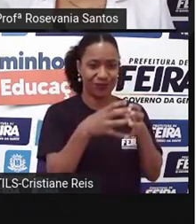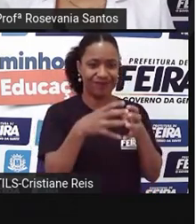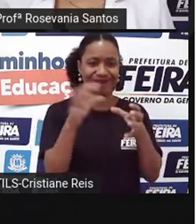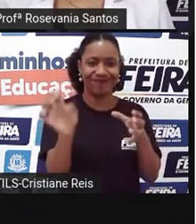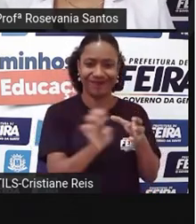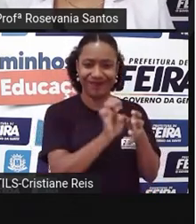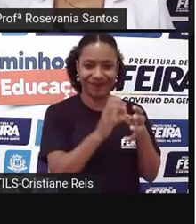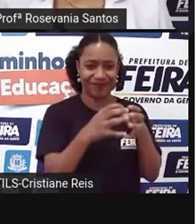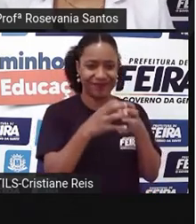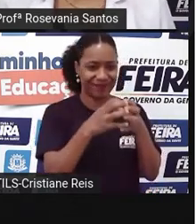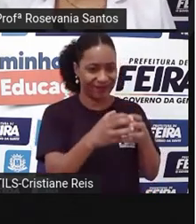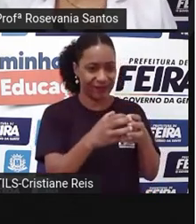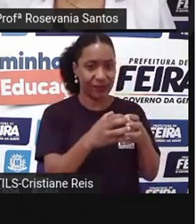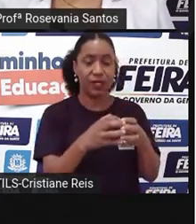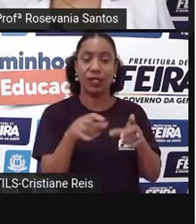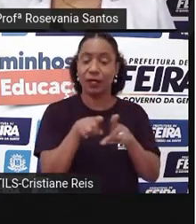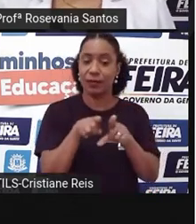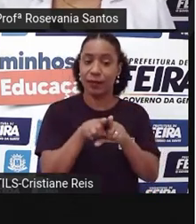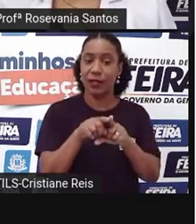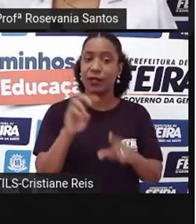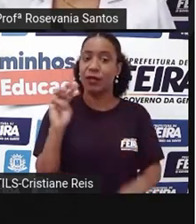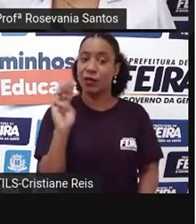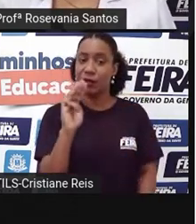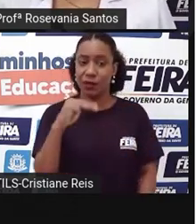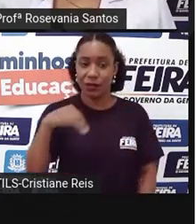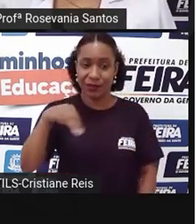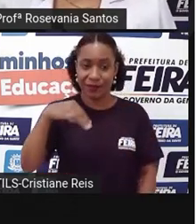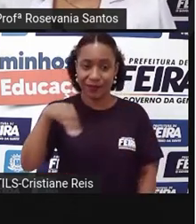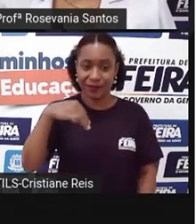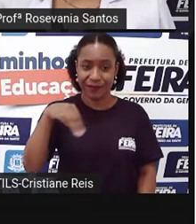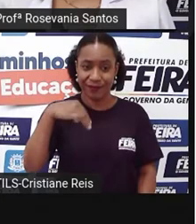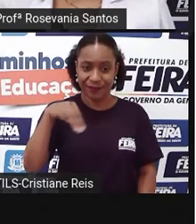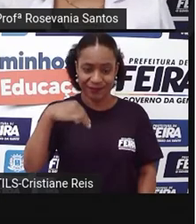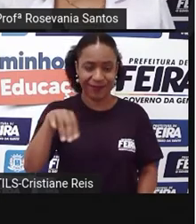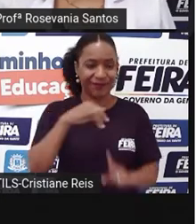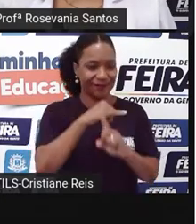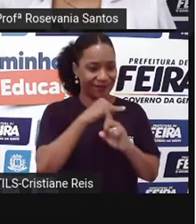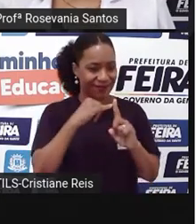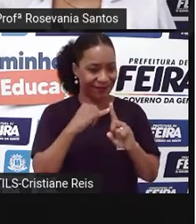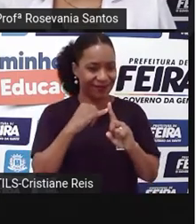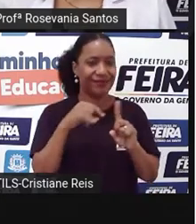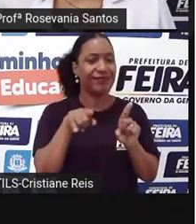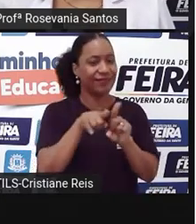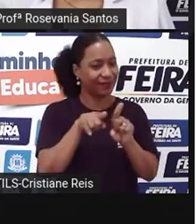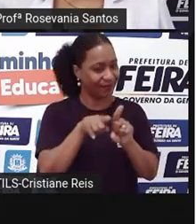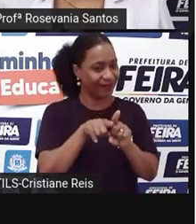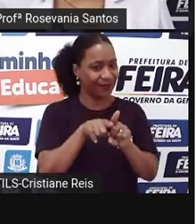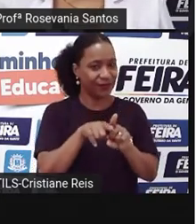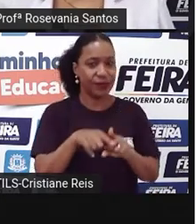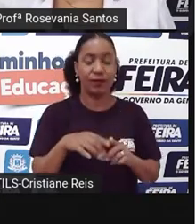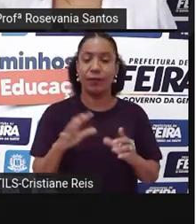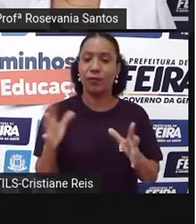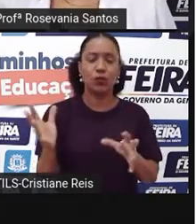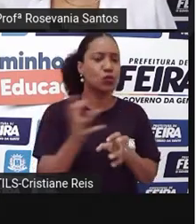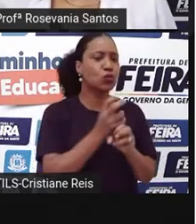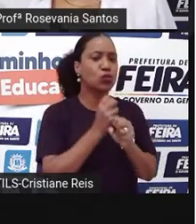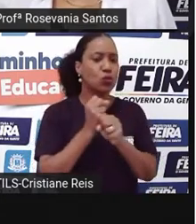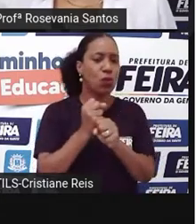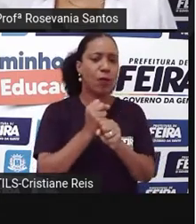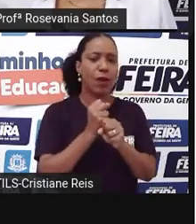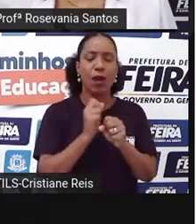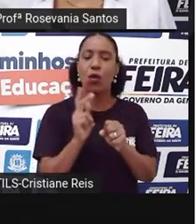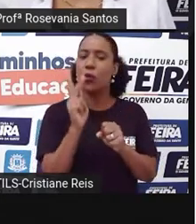pedaço do Maranhão, né, só repetindo. Então, o que a gente tem aí, né, 51 milhões de quilômetros, que